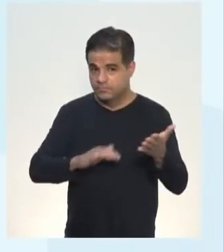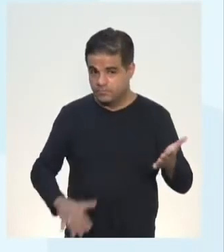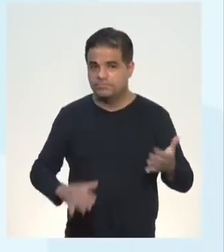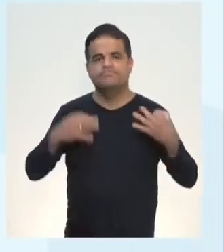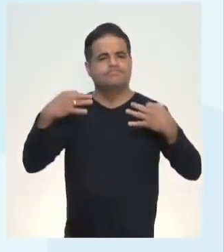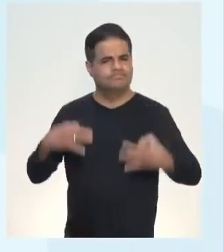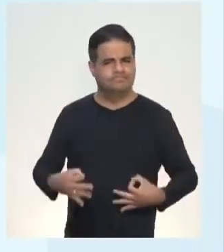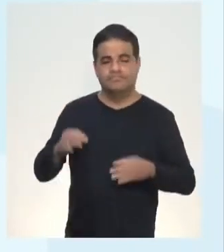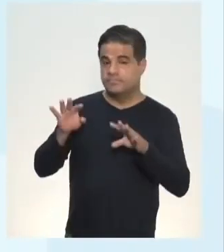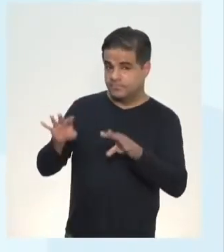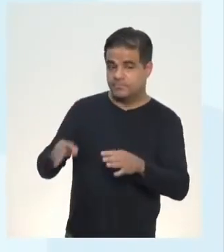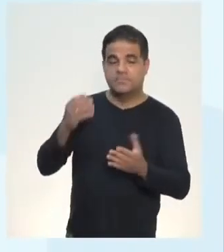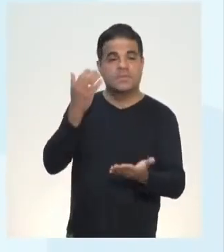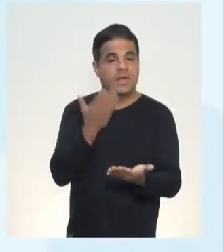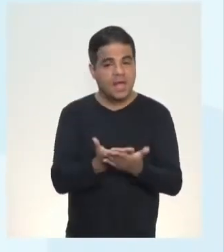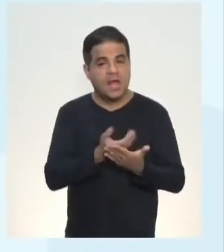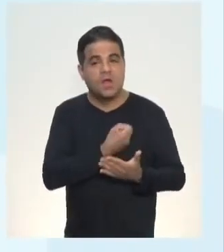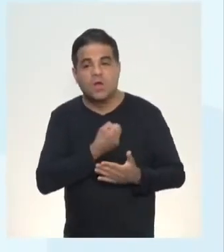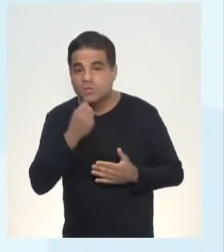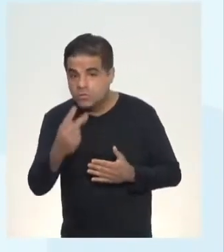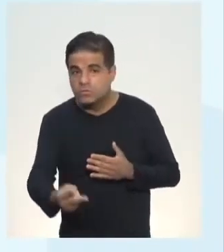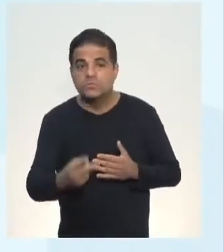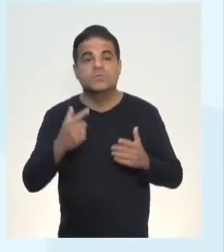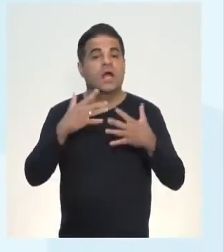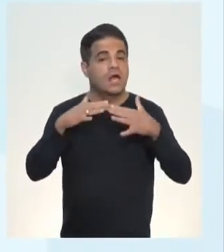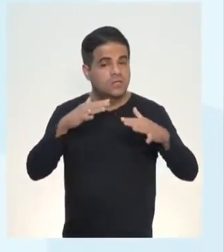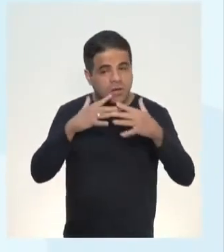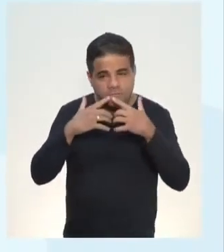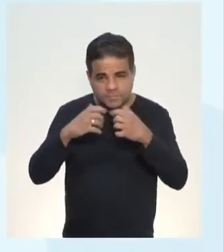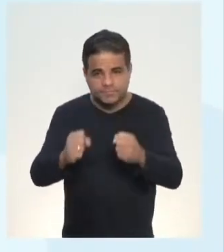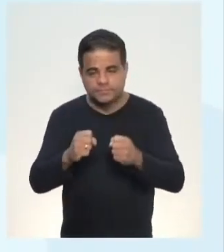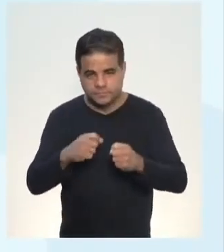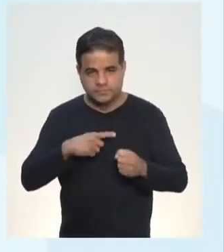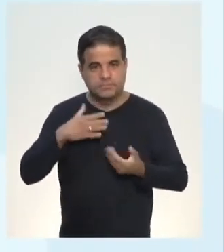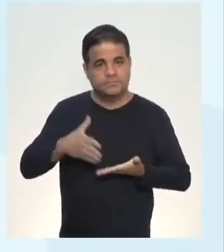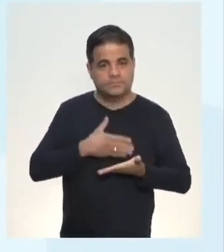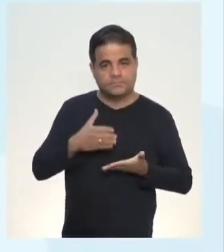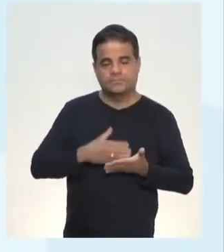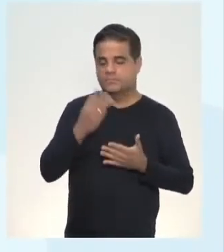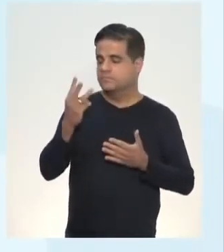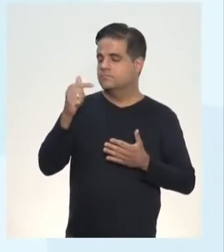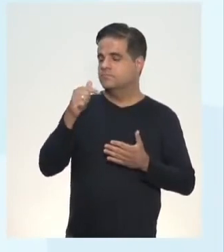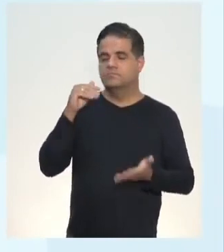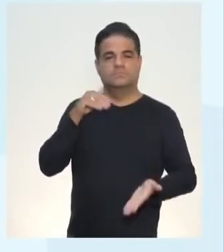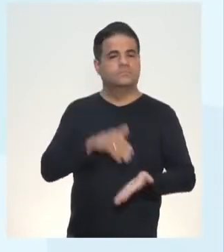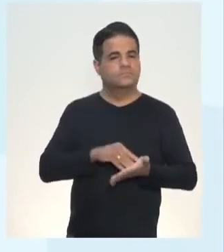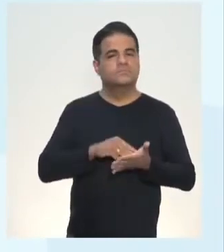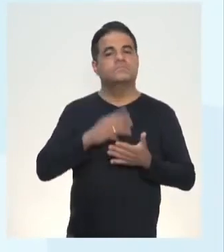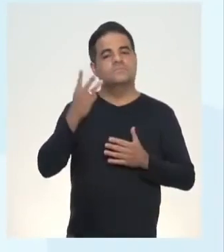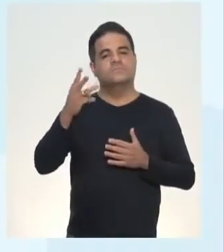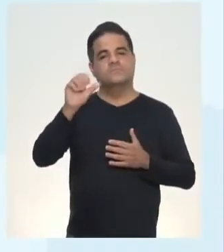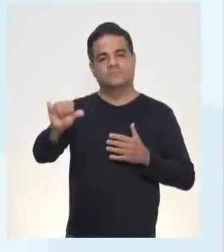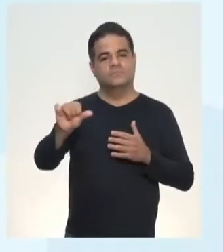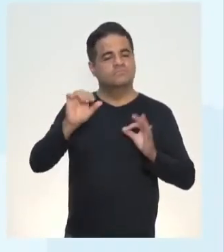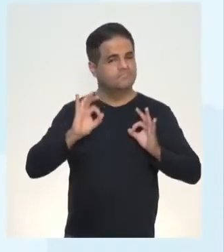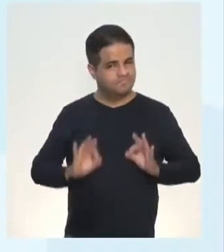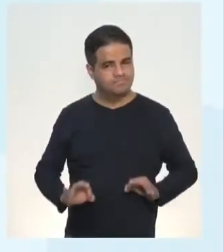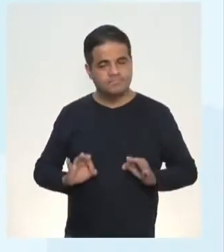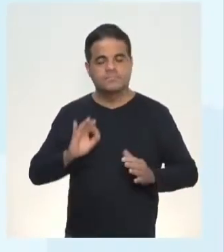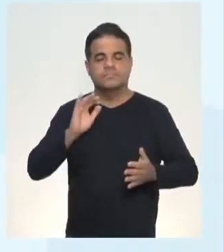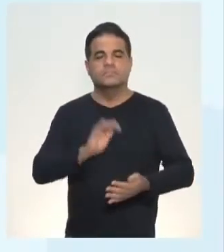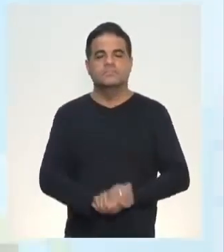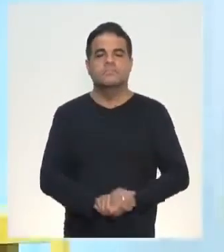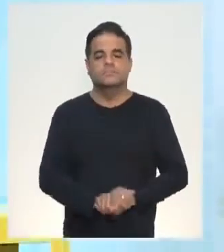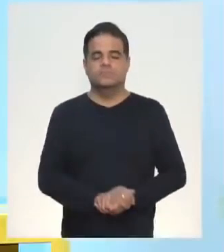agora está certo. Aula 2, as articulações linguísticas das páginas, 37 a 39.